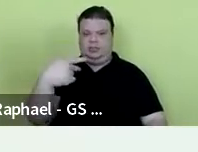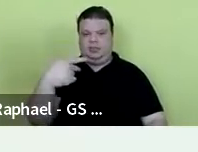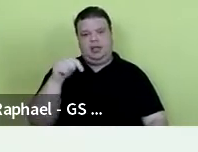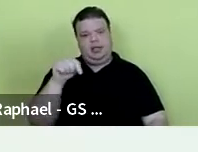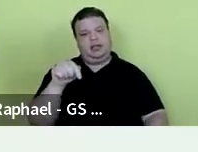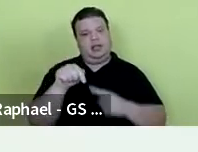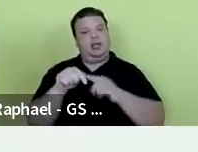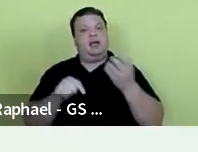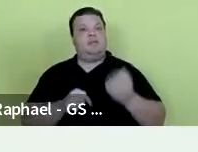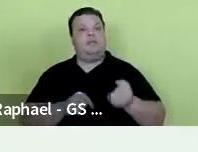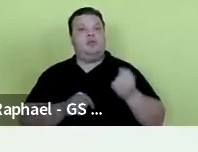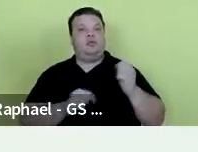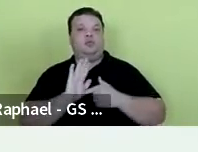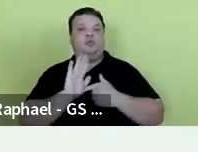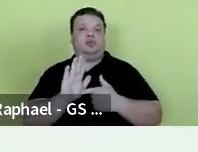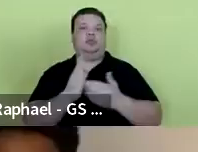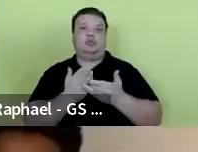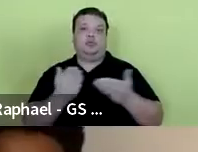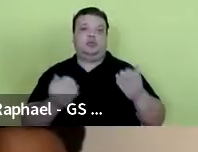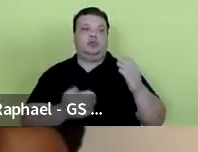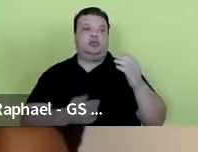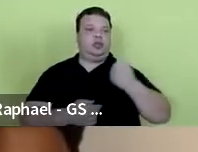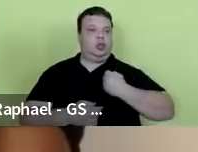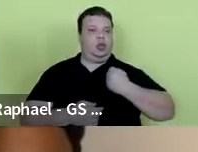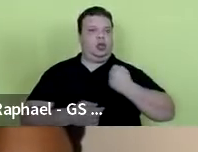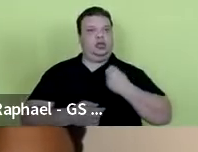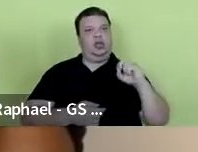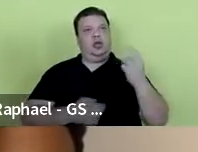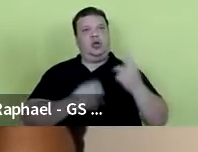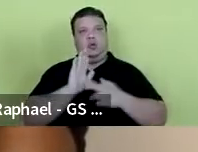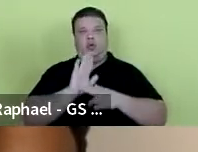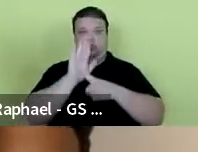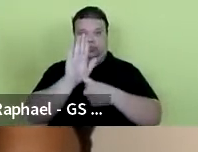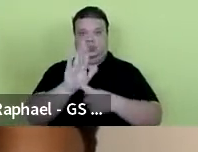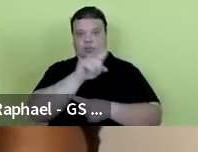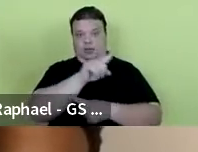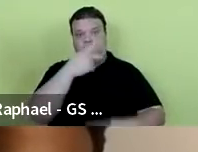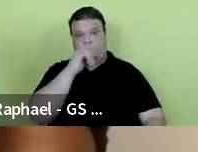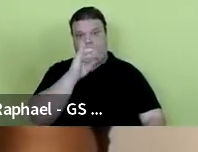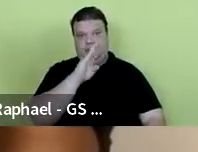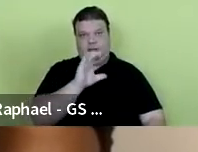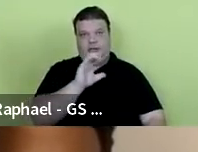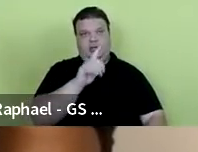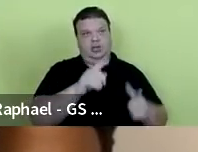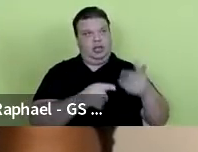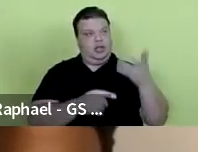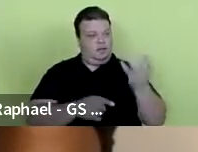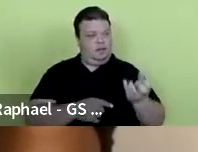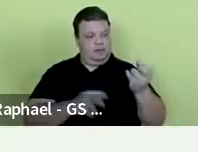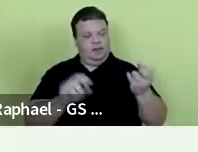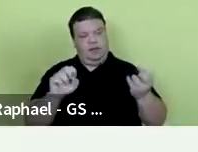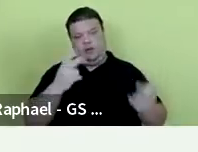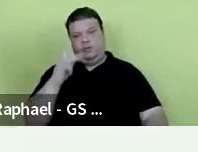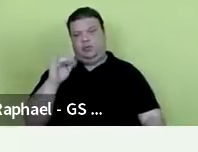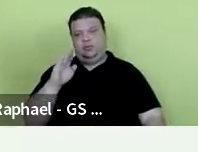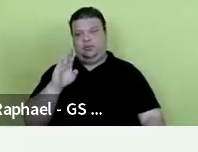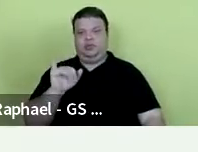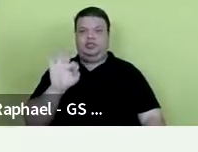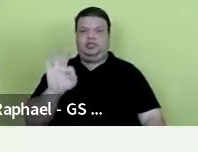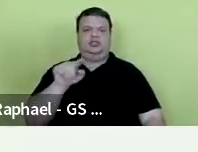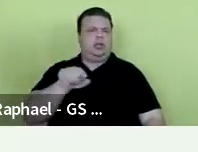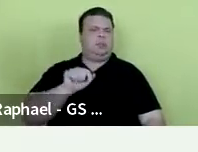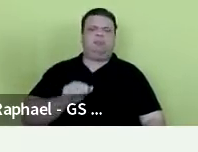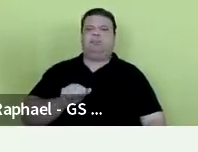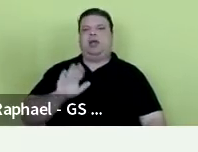destacar em apresentação ou nota. Ser bolsista PIBIC ou PIBIT da Fundação é muito